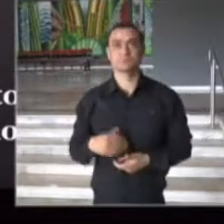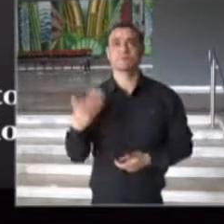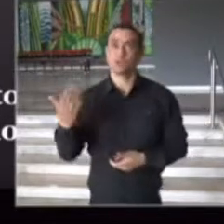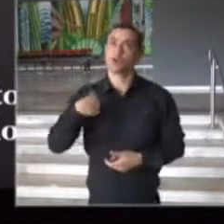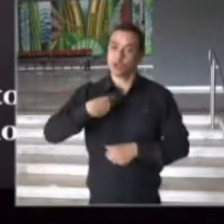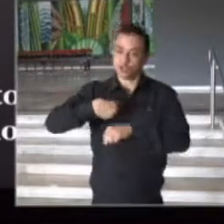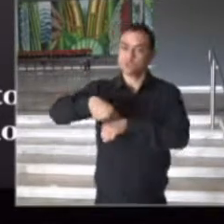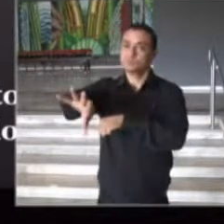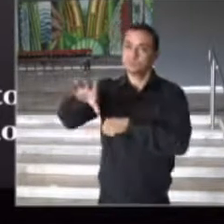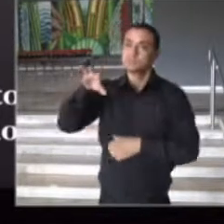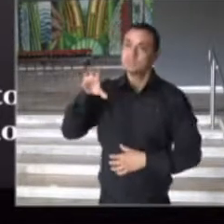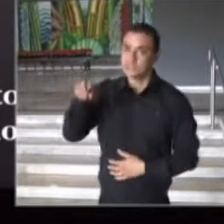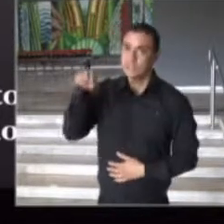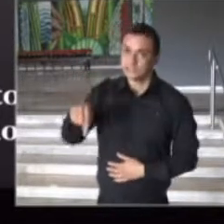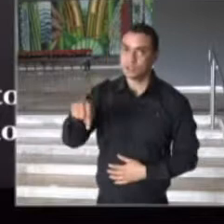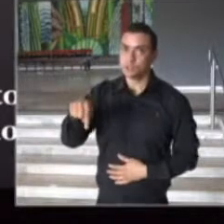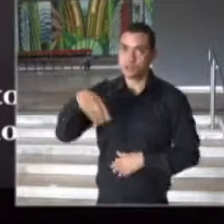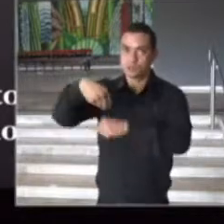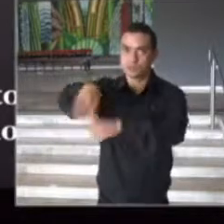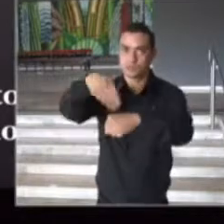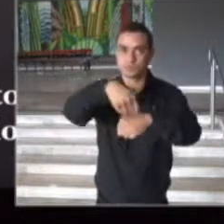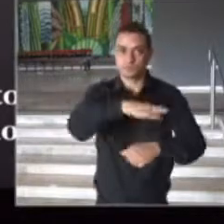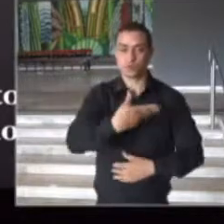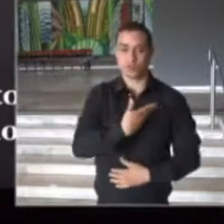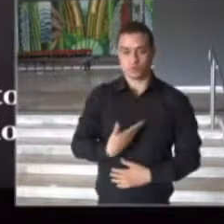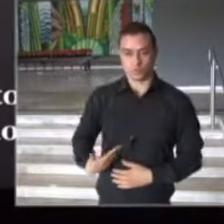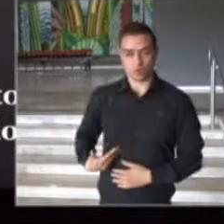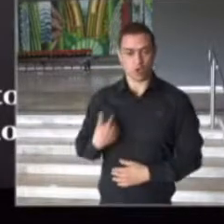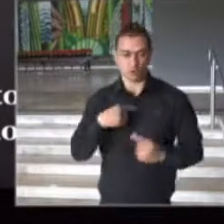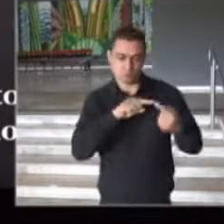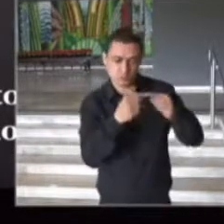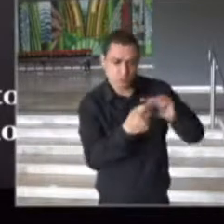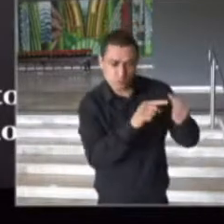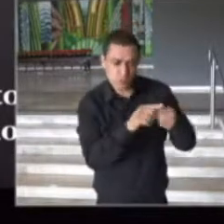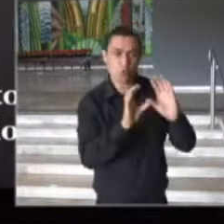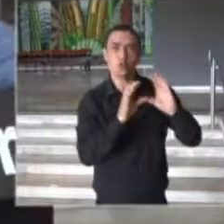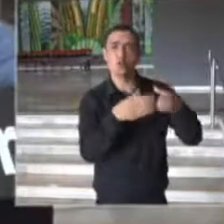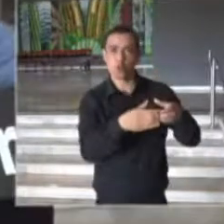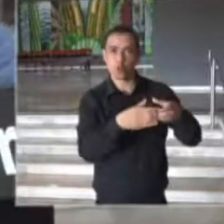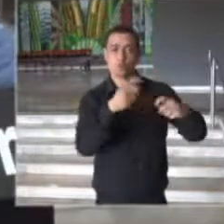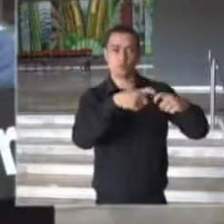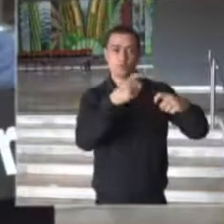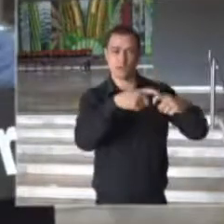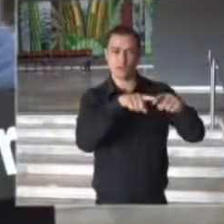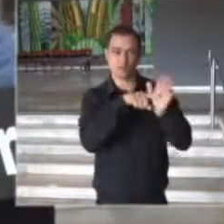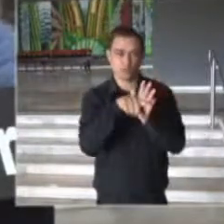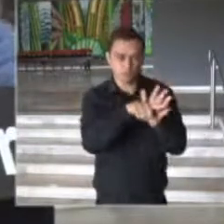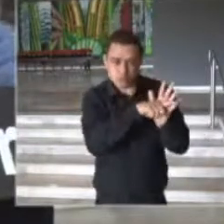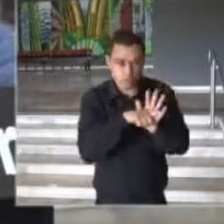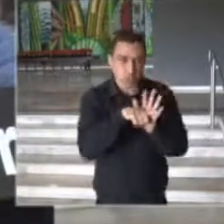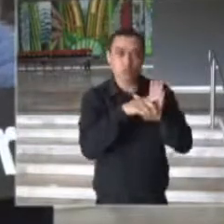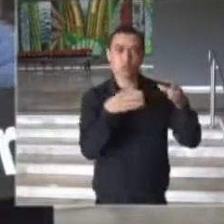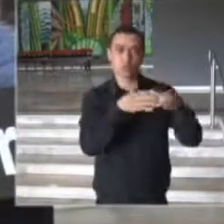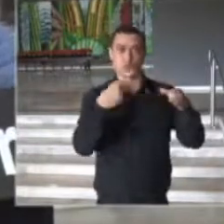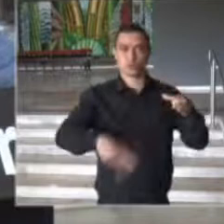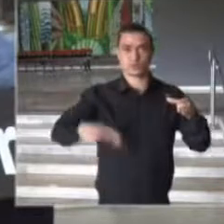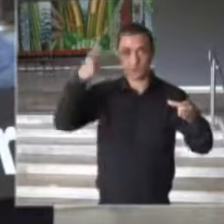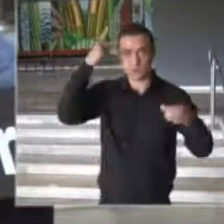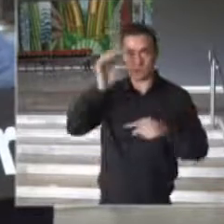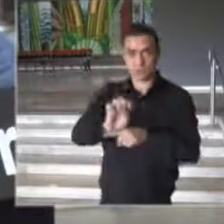são as recomendações, governador, que foram encaminhadas pelo centro de contingência, que o governo do Estado